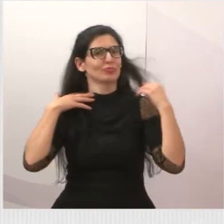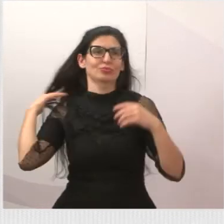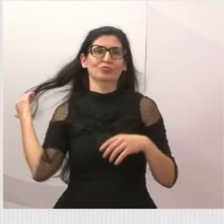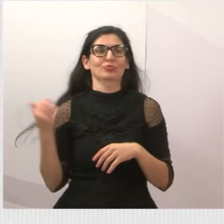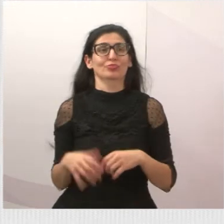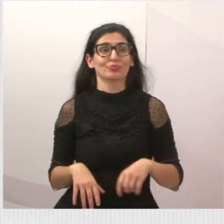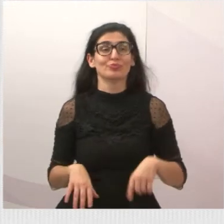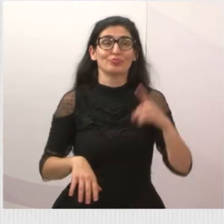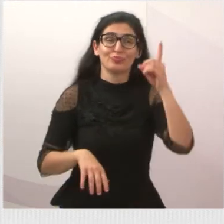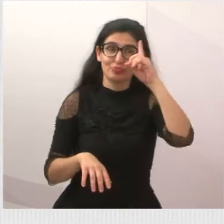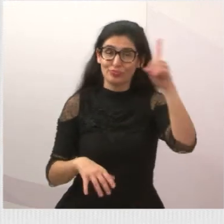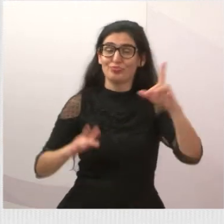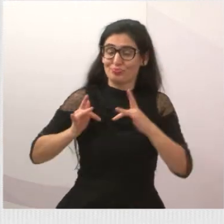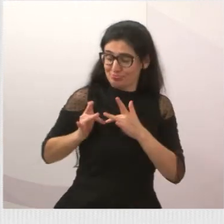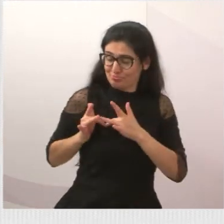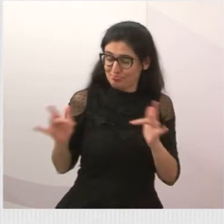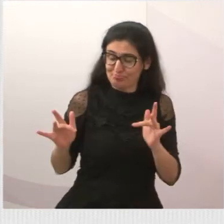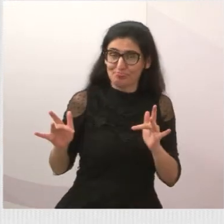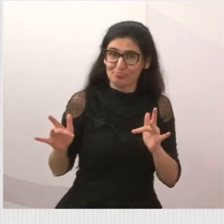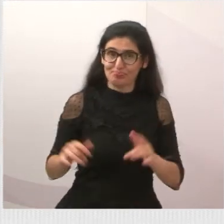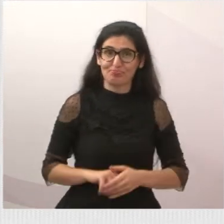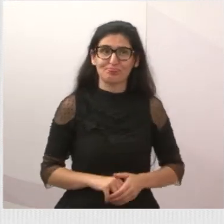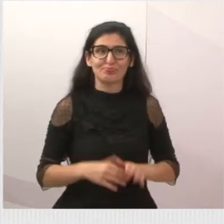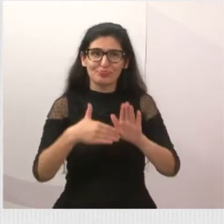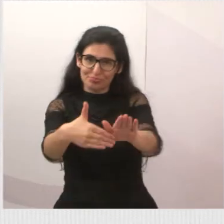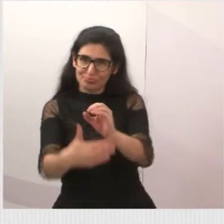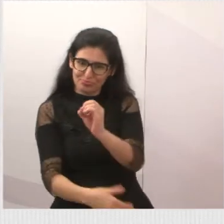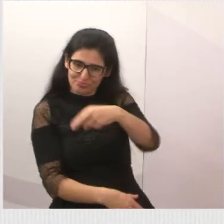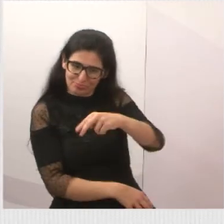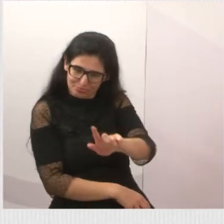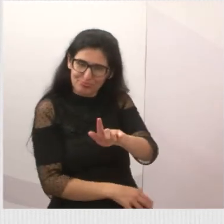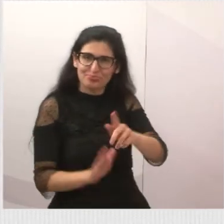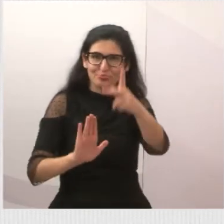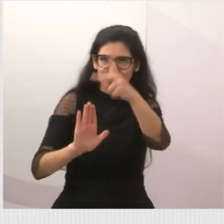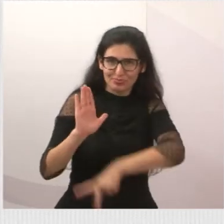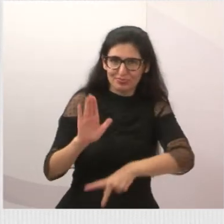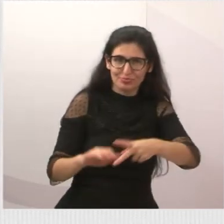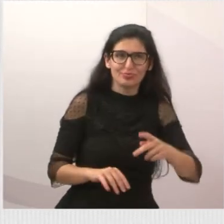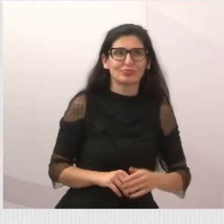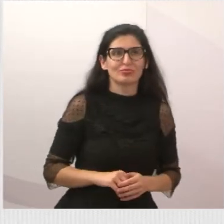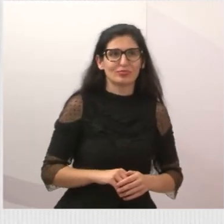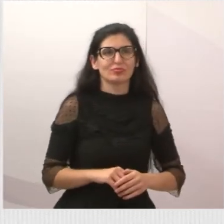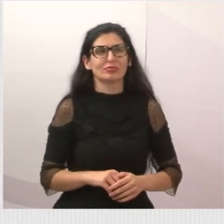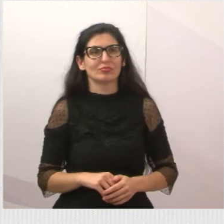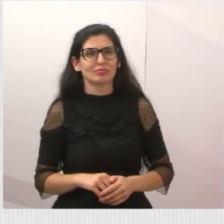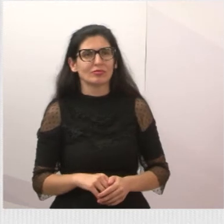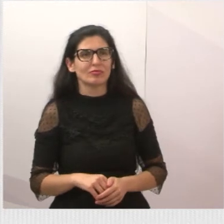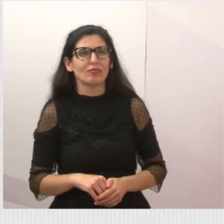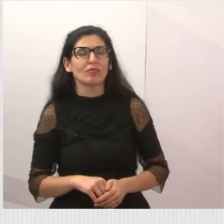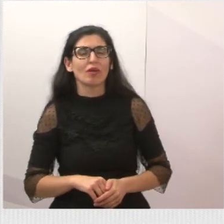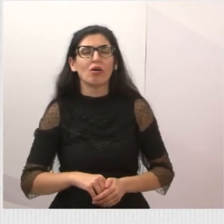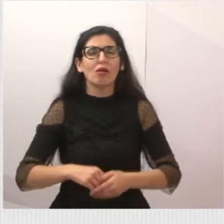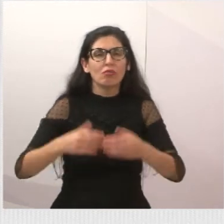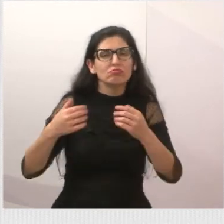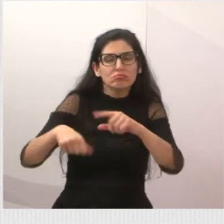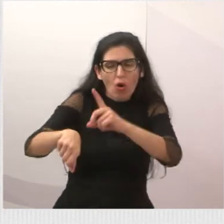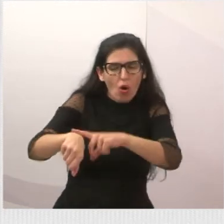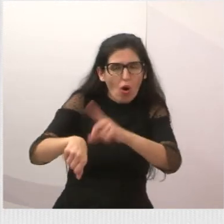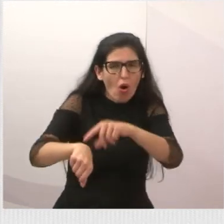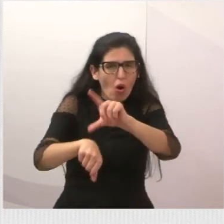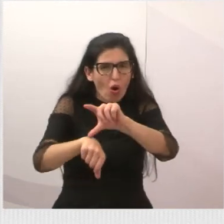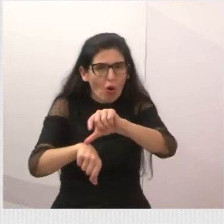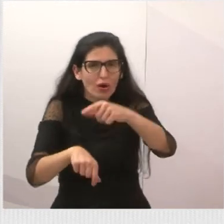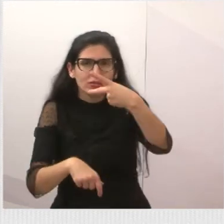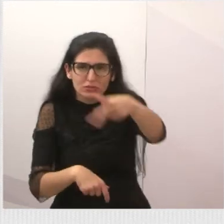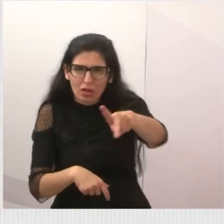dia que promove a generosidade. Ajude uma ONG, um projeto, alguém que precise. Doe um pouco do seu tempo para uma causa. Não